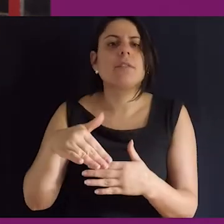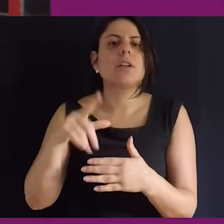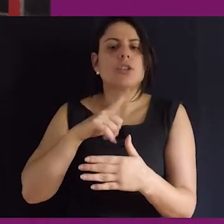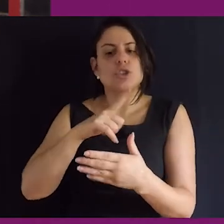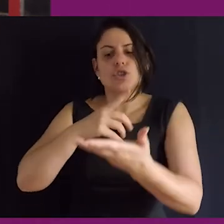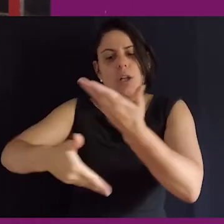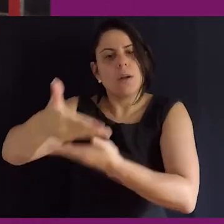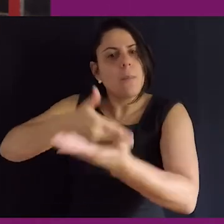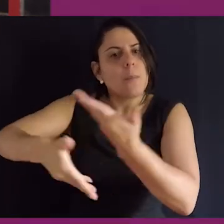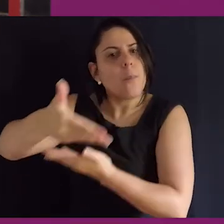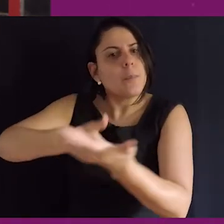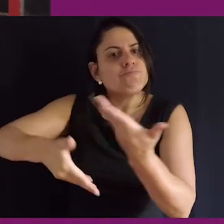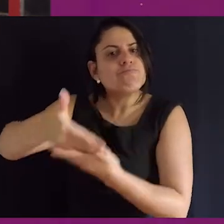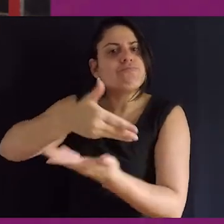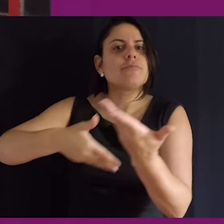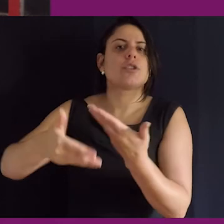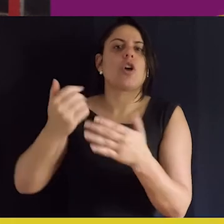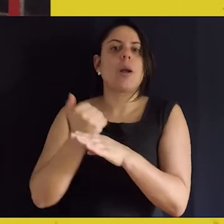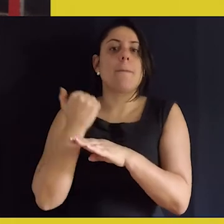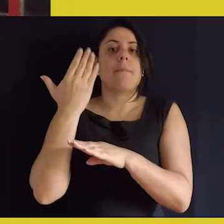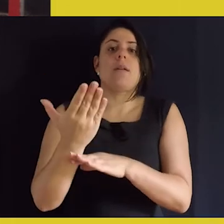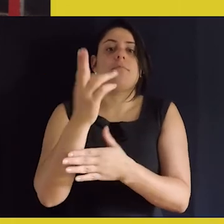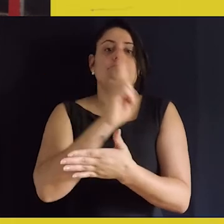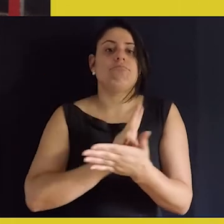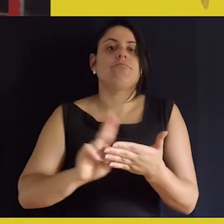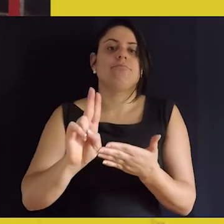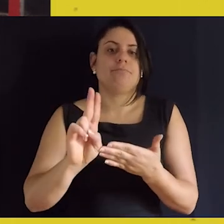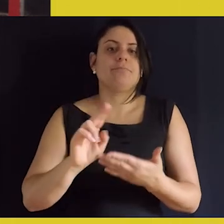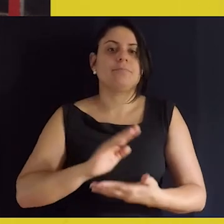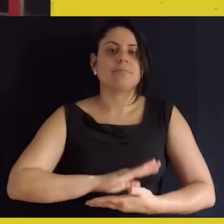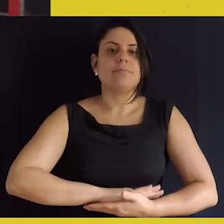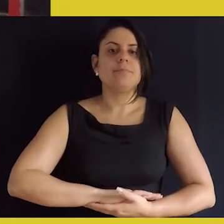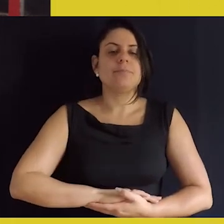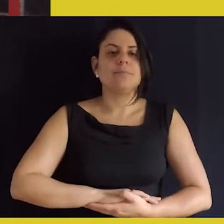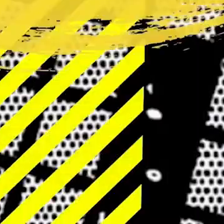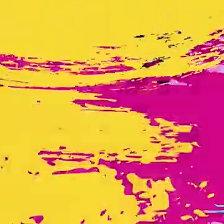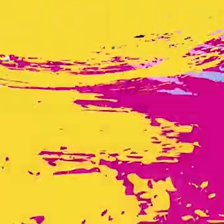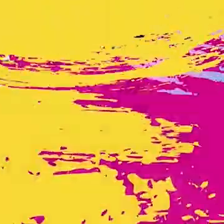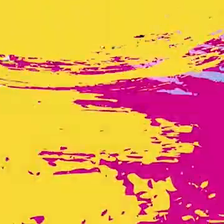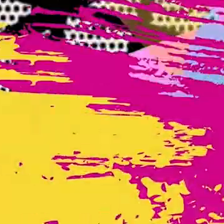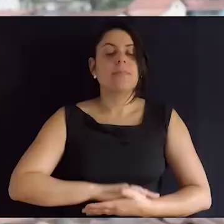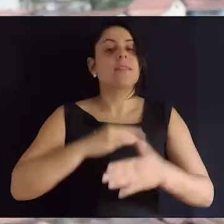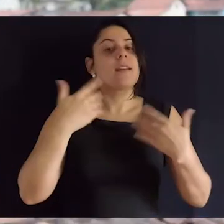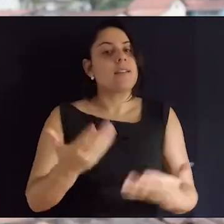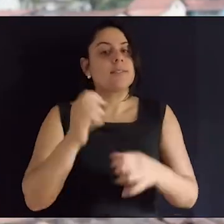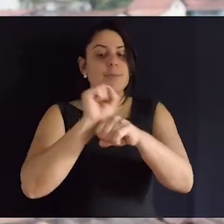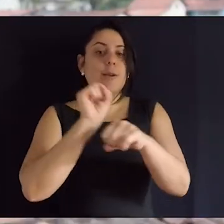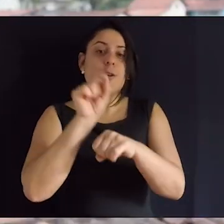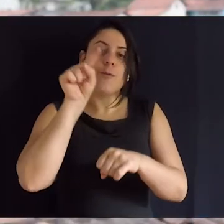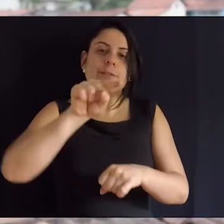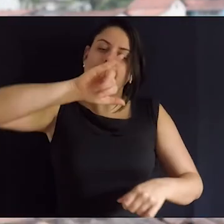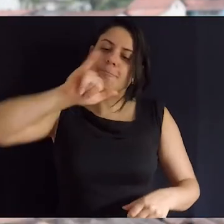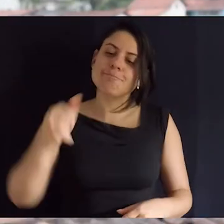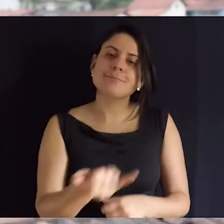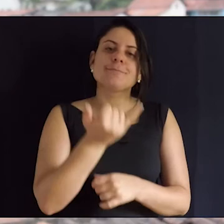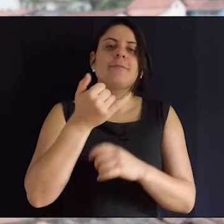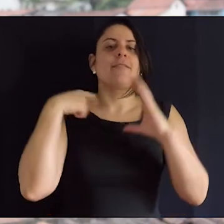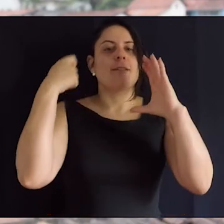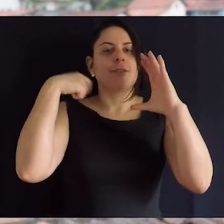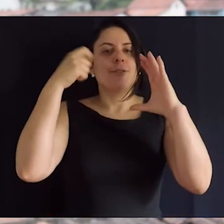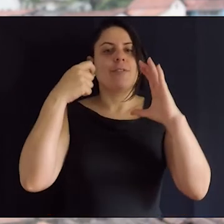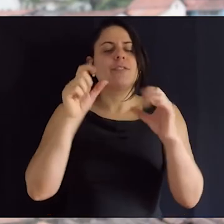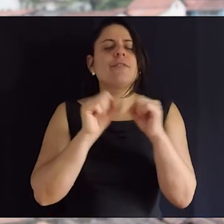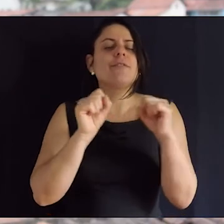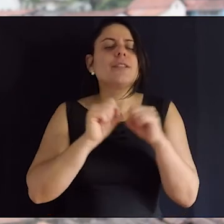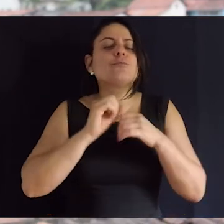e que, enfim, que a gente tenha uma troca que vá para além da universidade, né. Esperamos que você tenha aproveitado